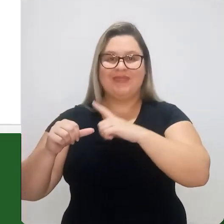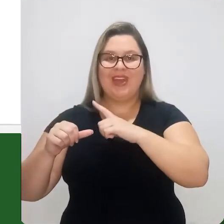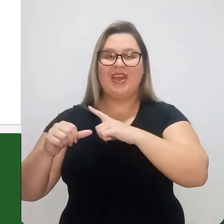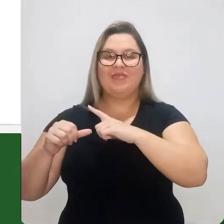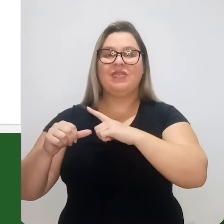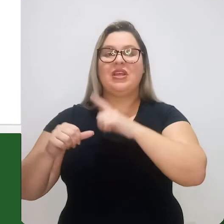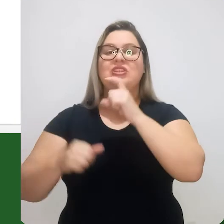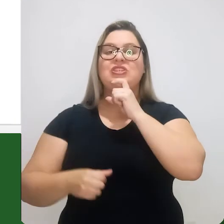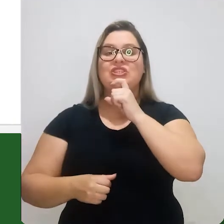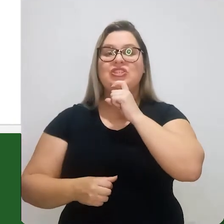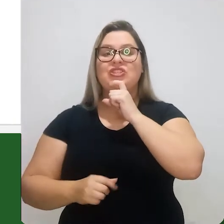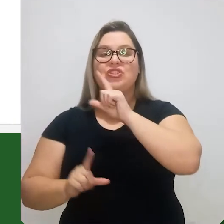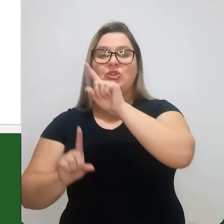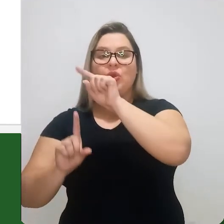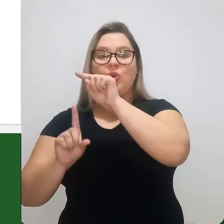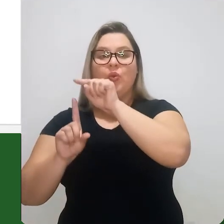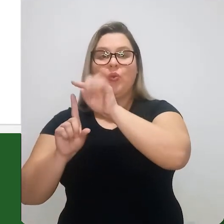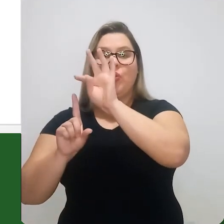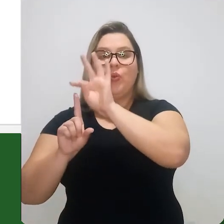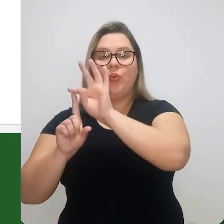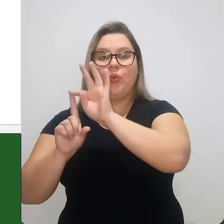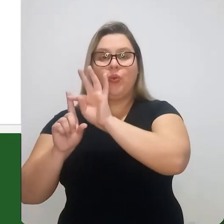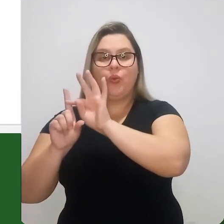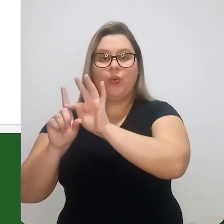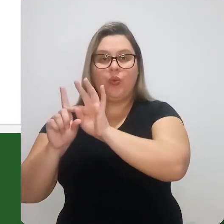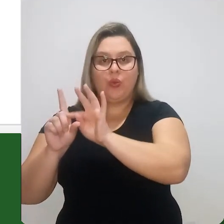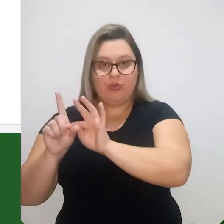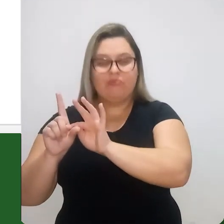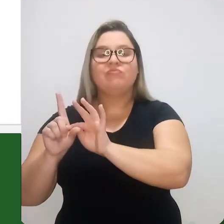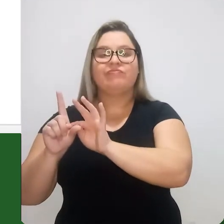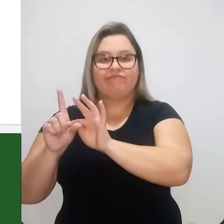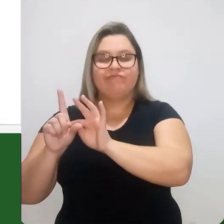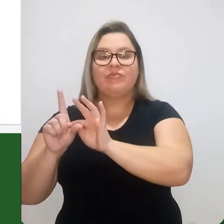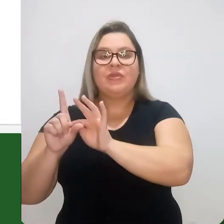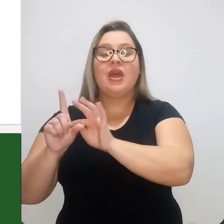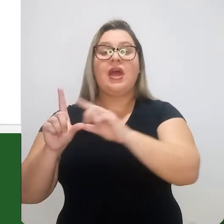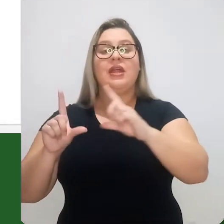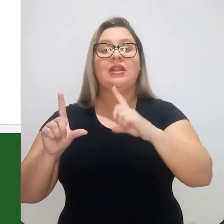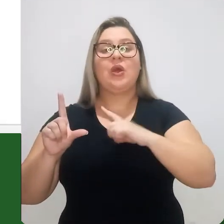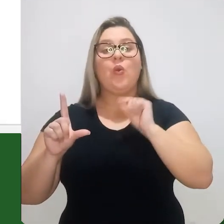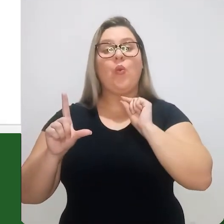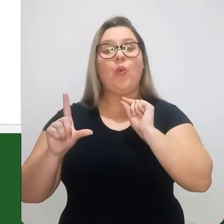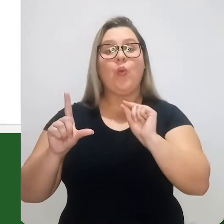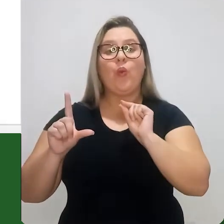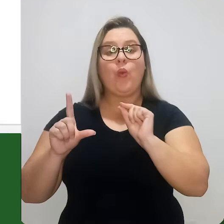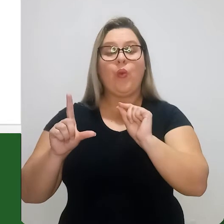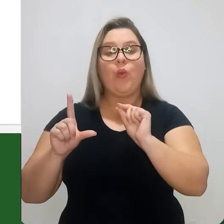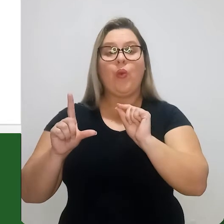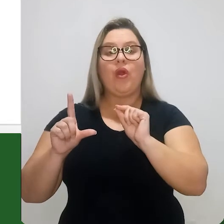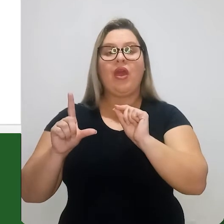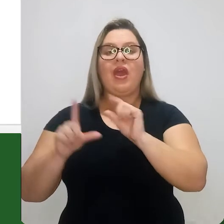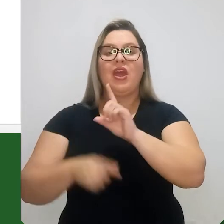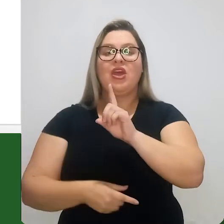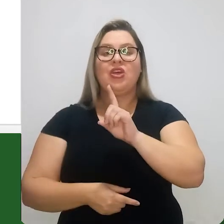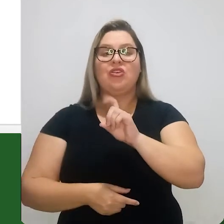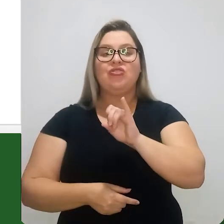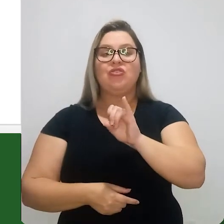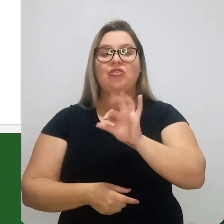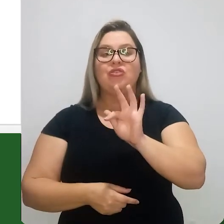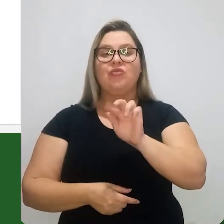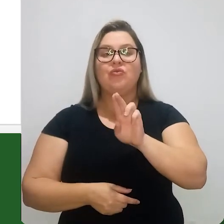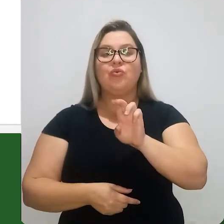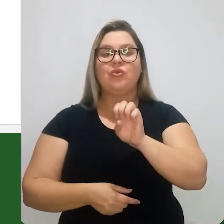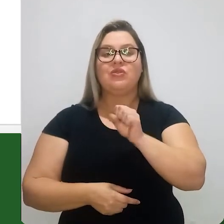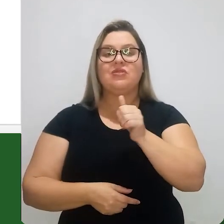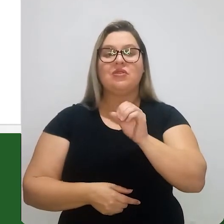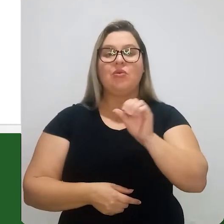estado, em função da redução da temperatura, porque a temperatura vai sendo reduzida gradualmente, nós temos que a difusão